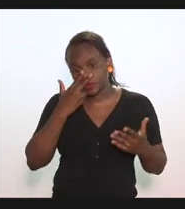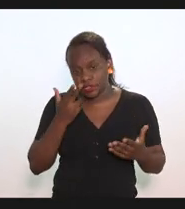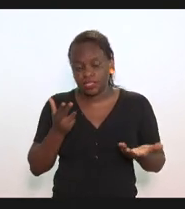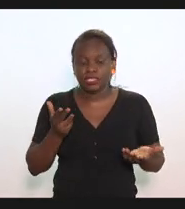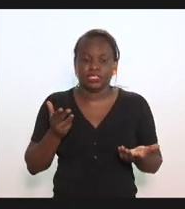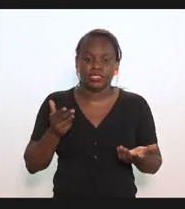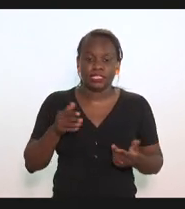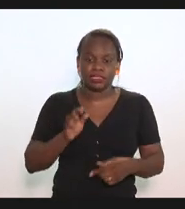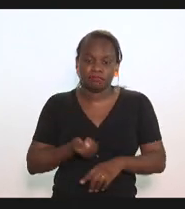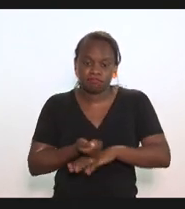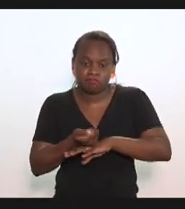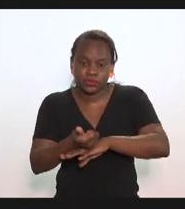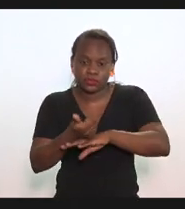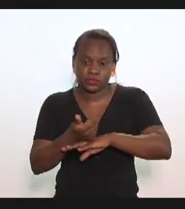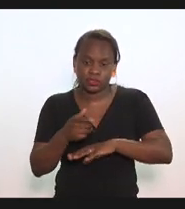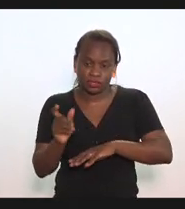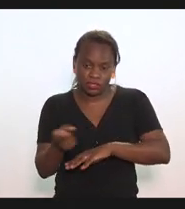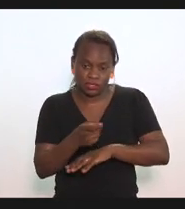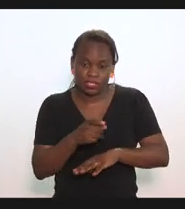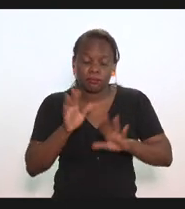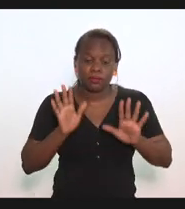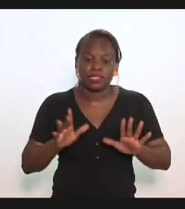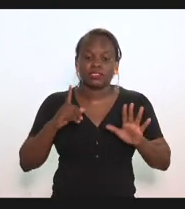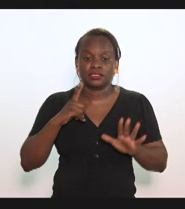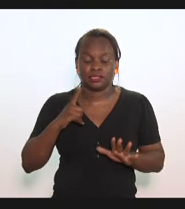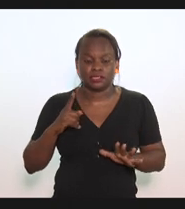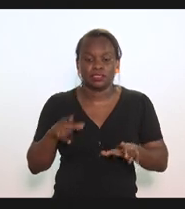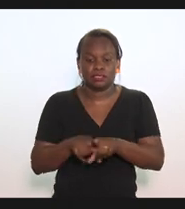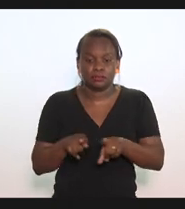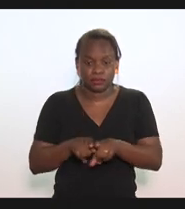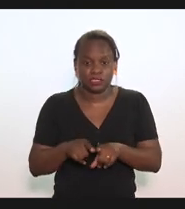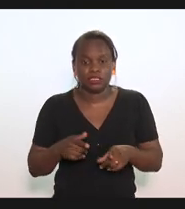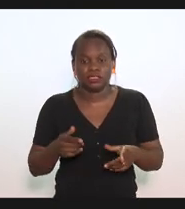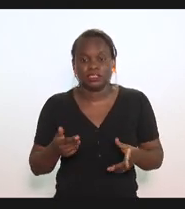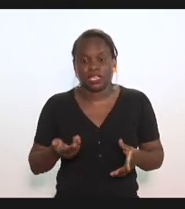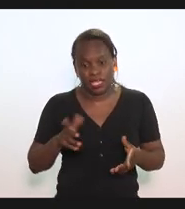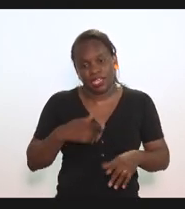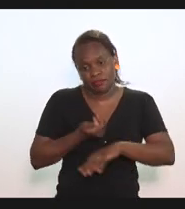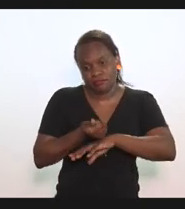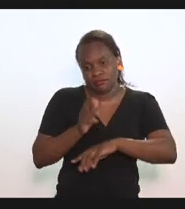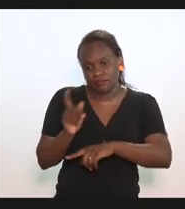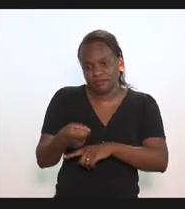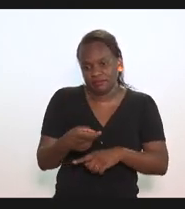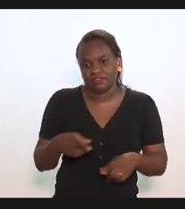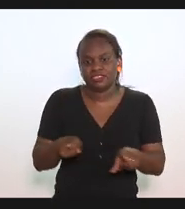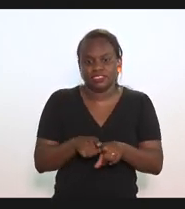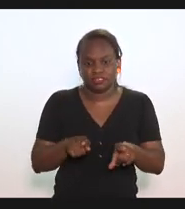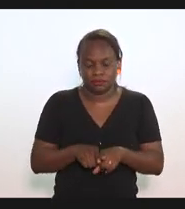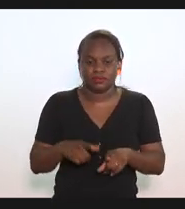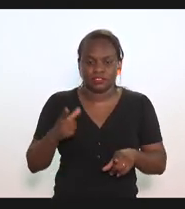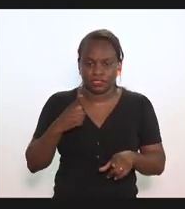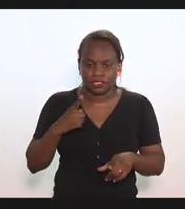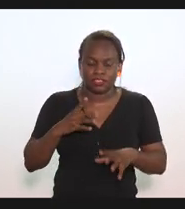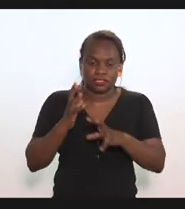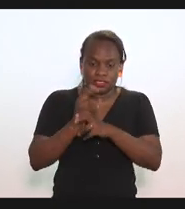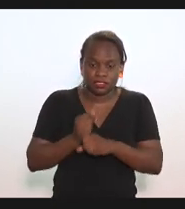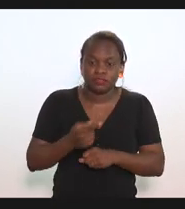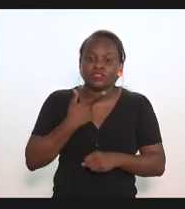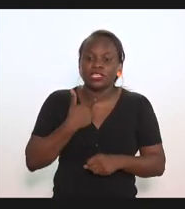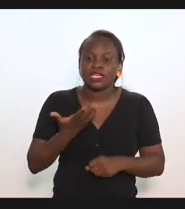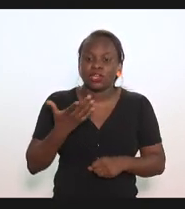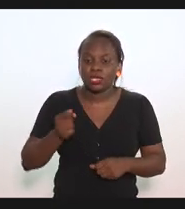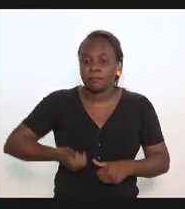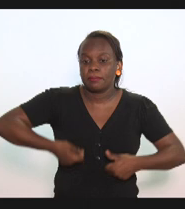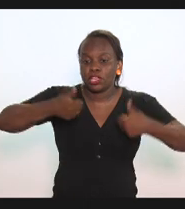benefício fiscal, ela tem, e seja um benefício fiscal, ela tem o intuito de melhorar a